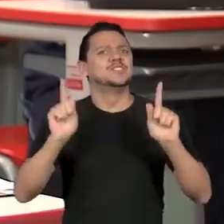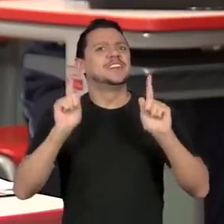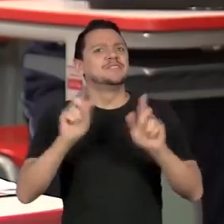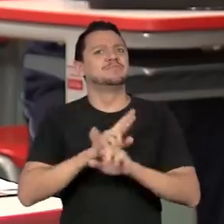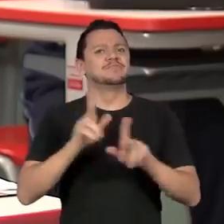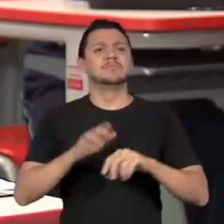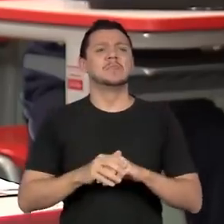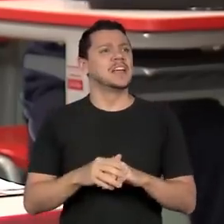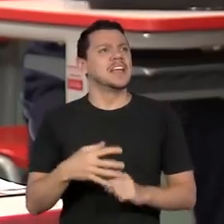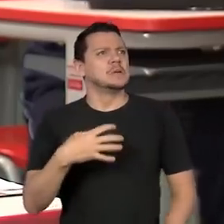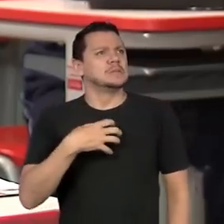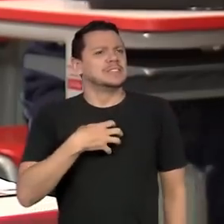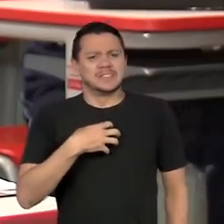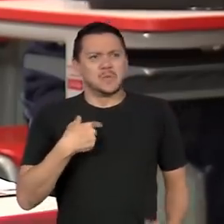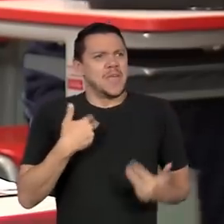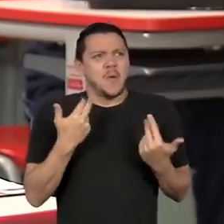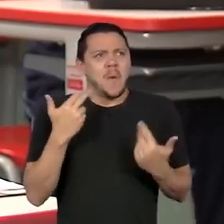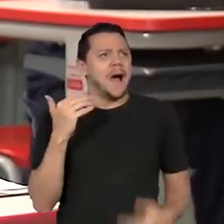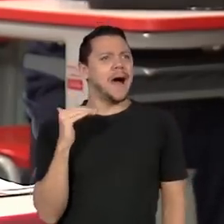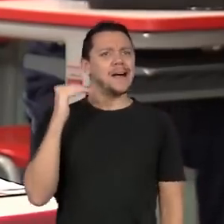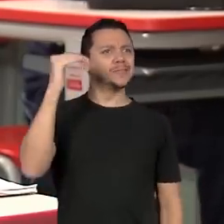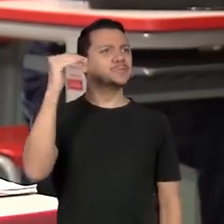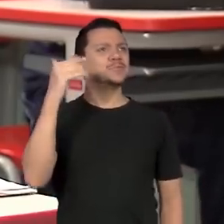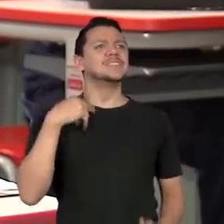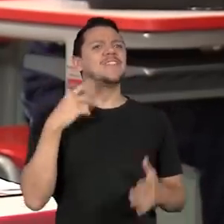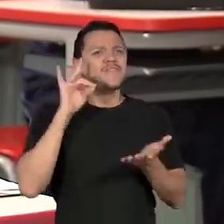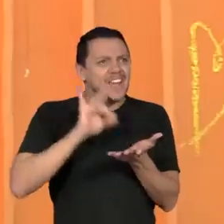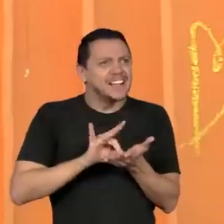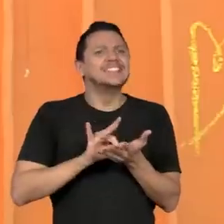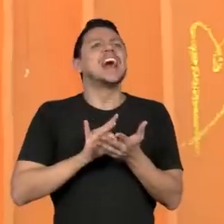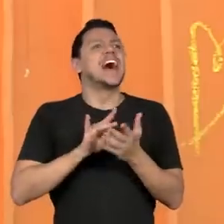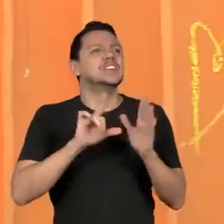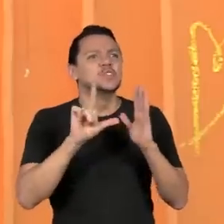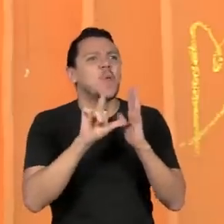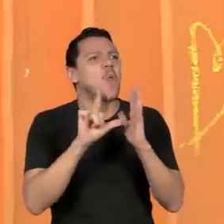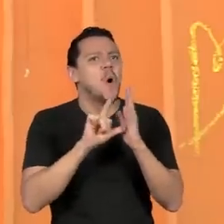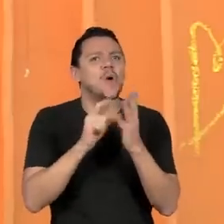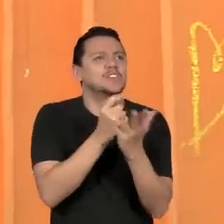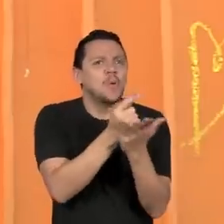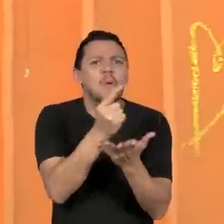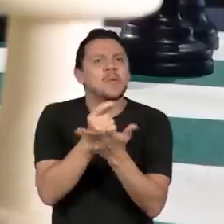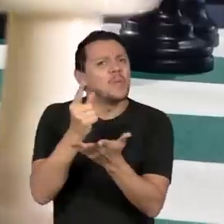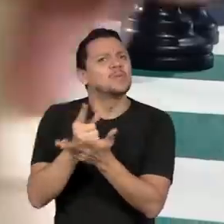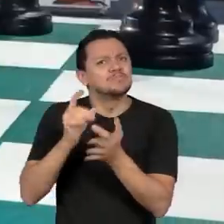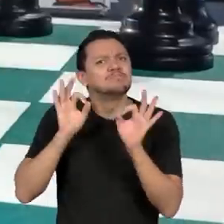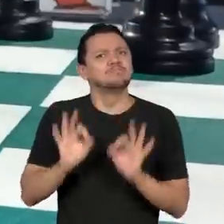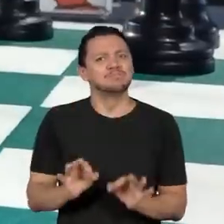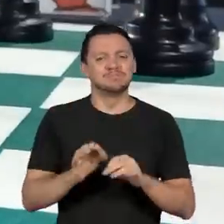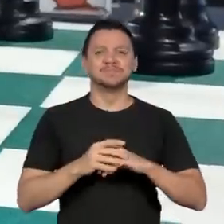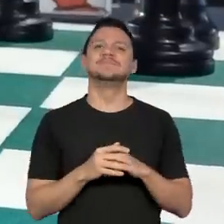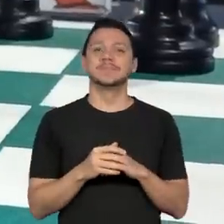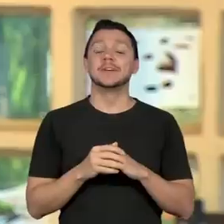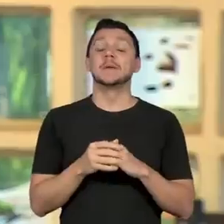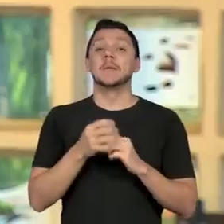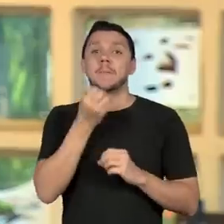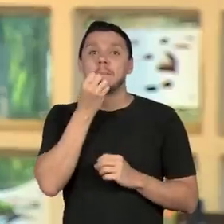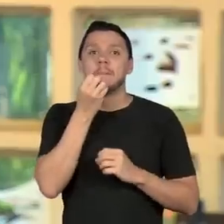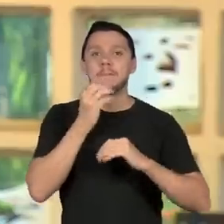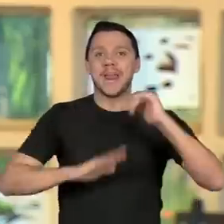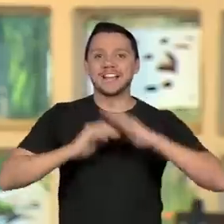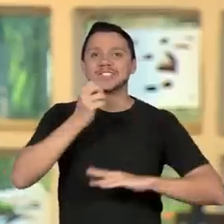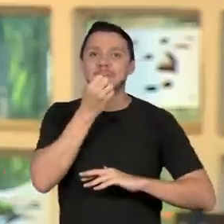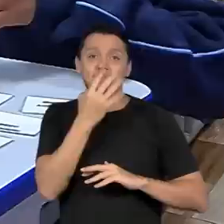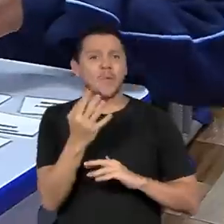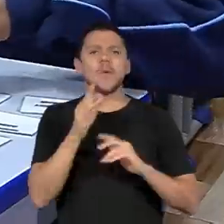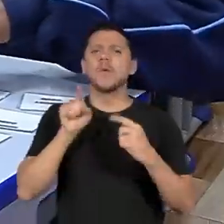adulta, comprando em uma loja de verdade. O Boas Práticas vem para inspirar. E mostrar para você